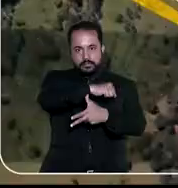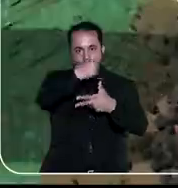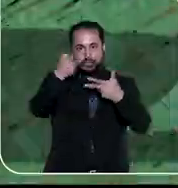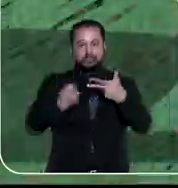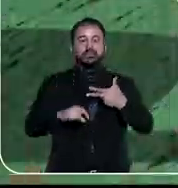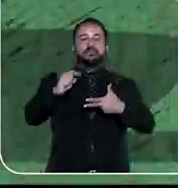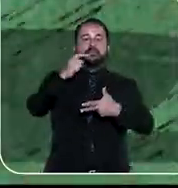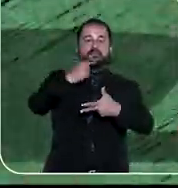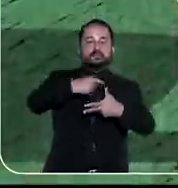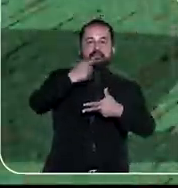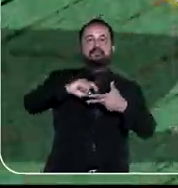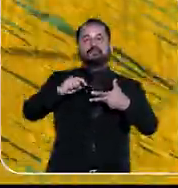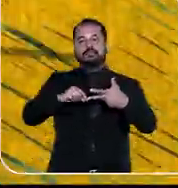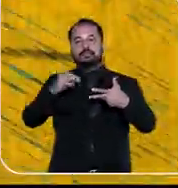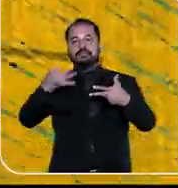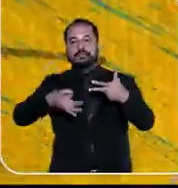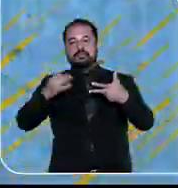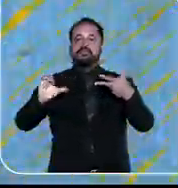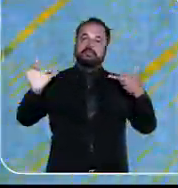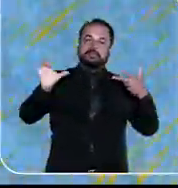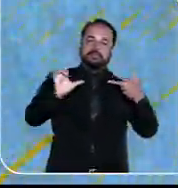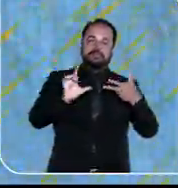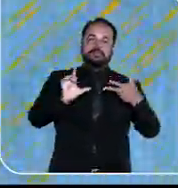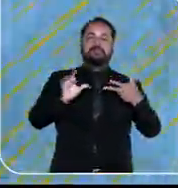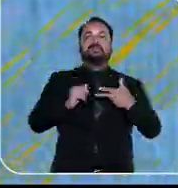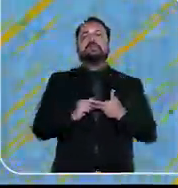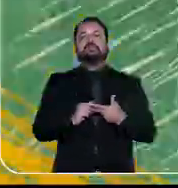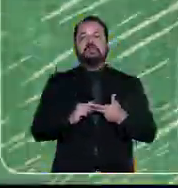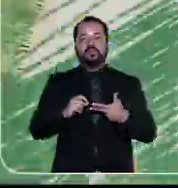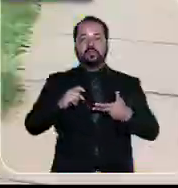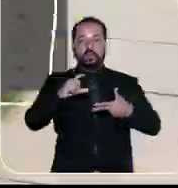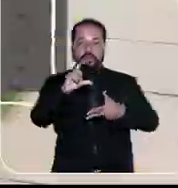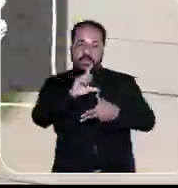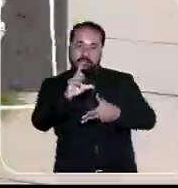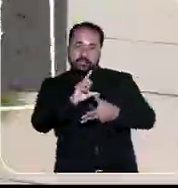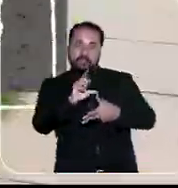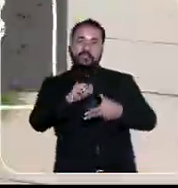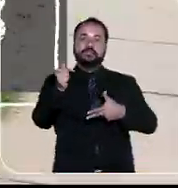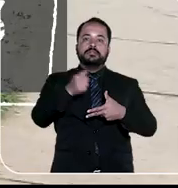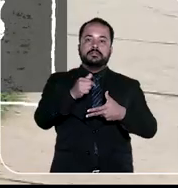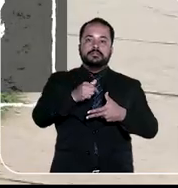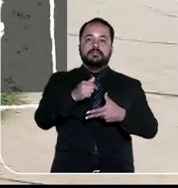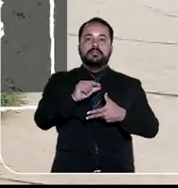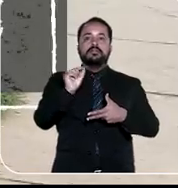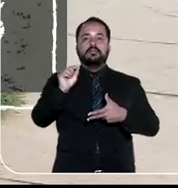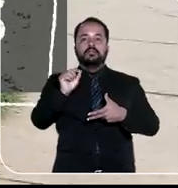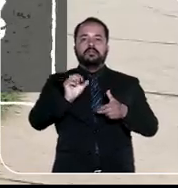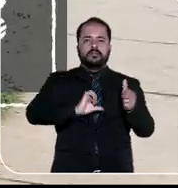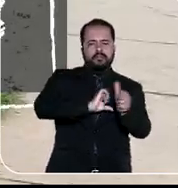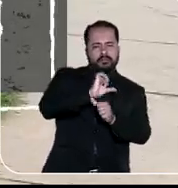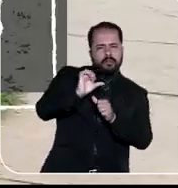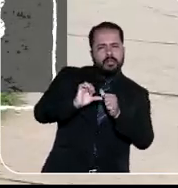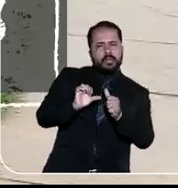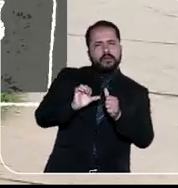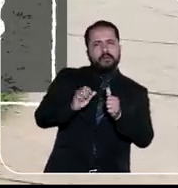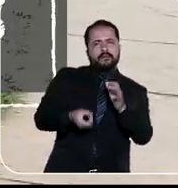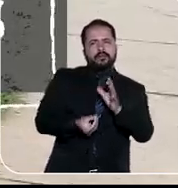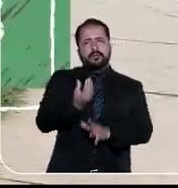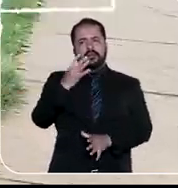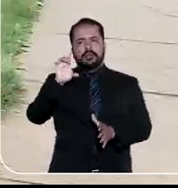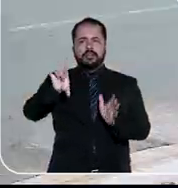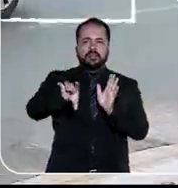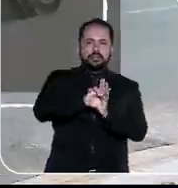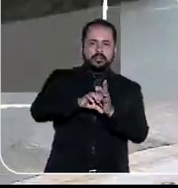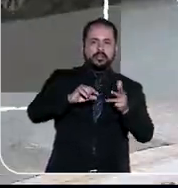República, o Legislativo, o Executivo e o Judiciário. O Legislativo faz ou modifica as